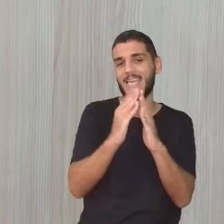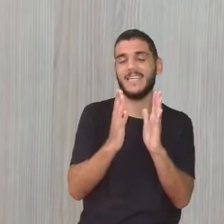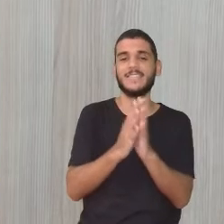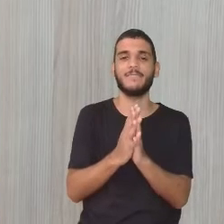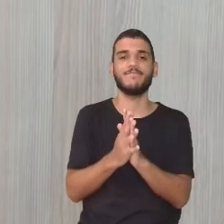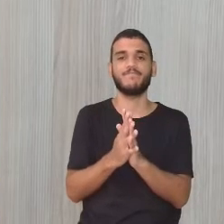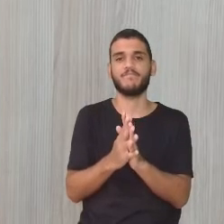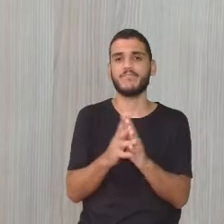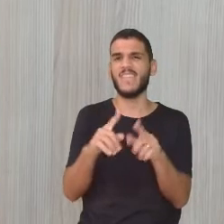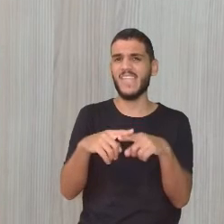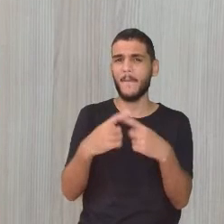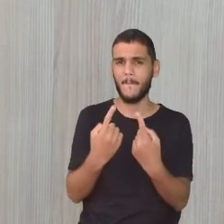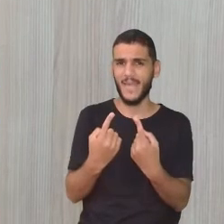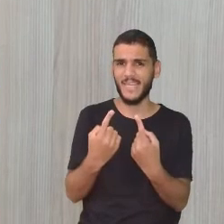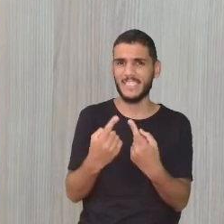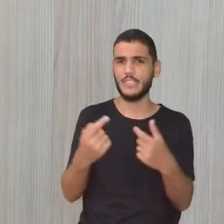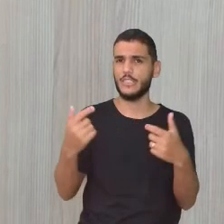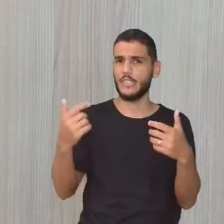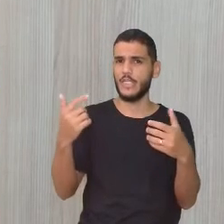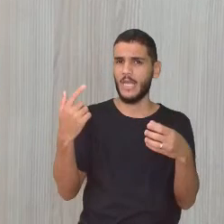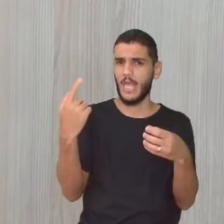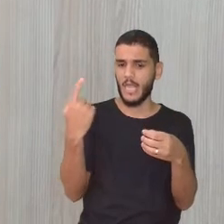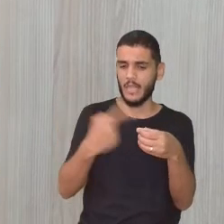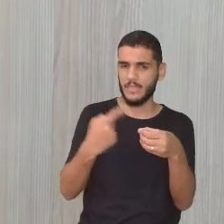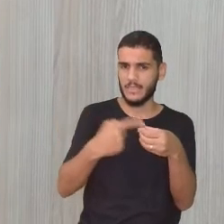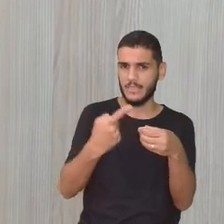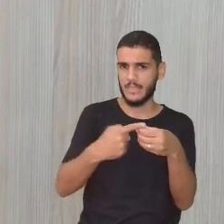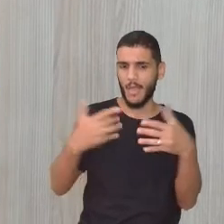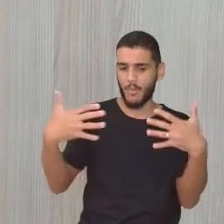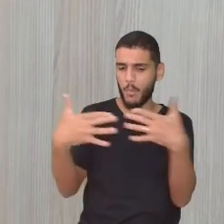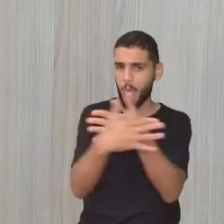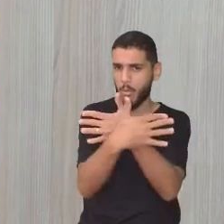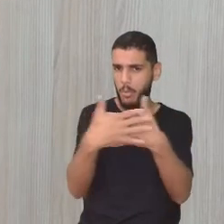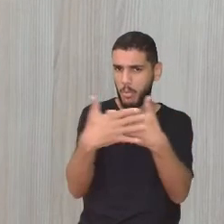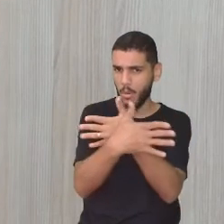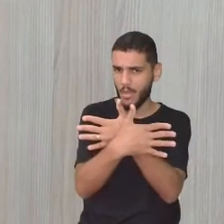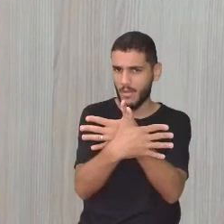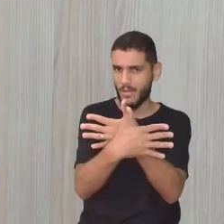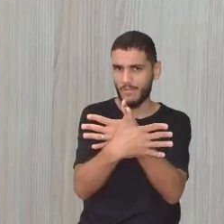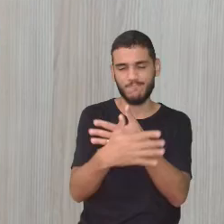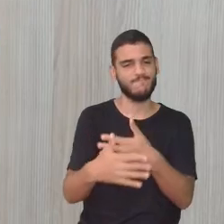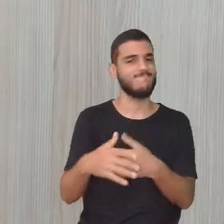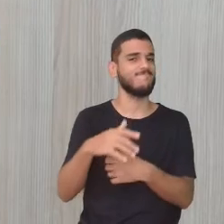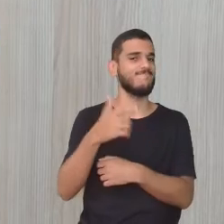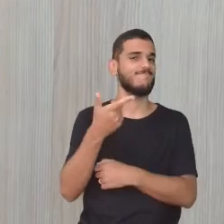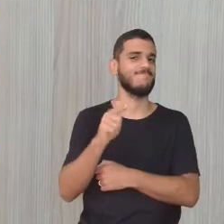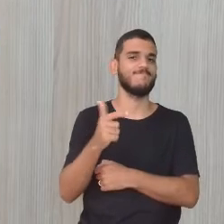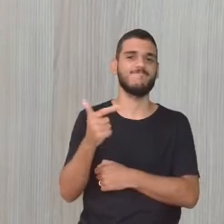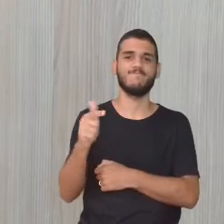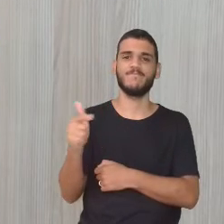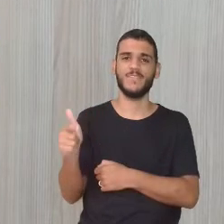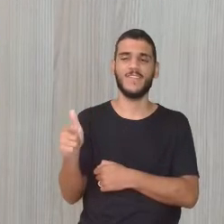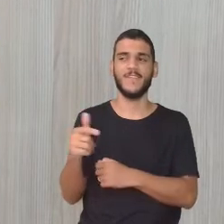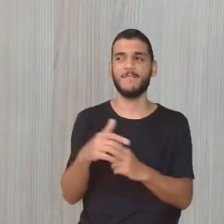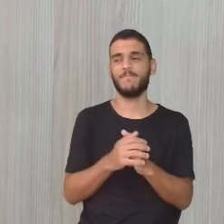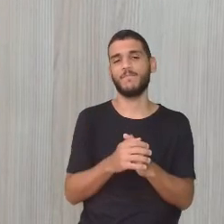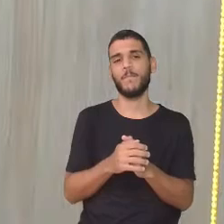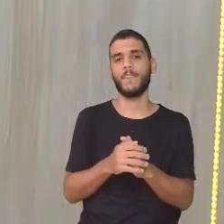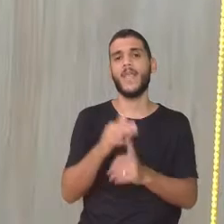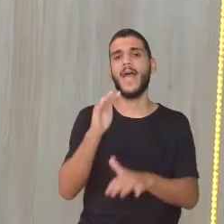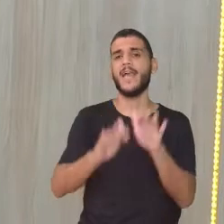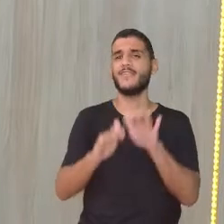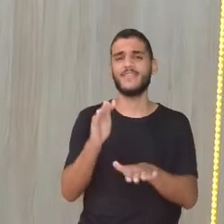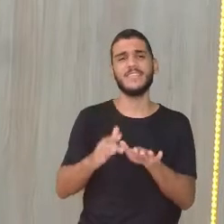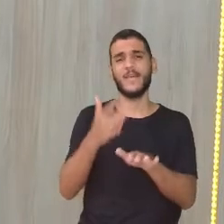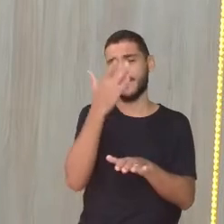você vai passar ali numa rua e uma pessoa vai nem sequer, às vezes, dar um bom dia para você. Ou porque não tem tempo,